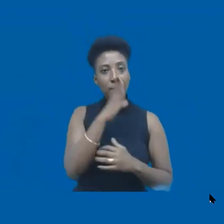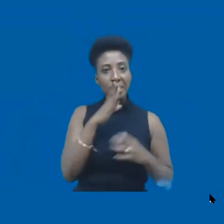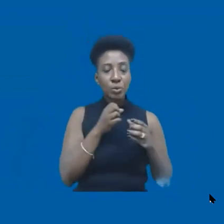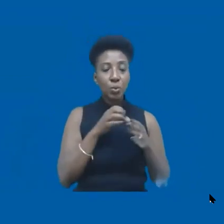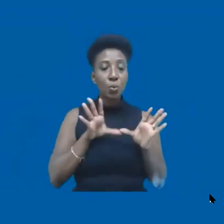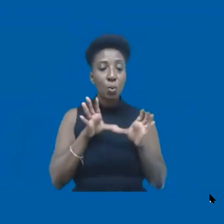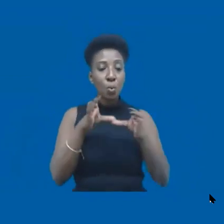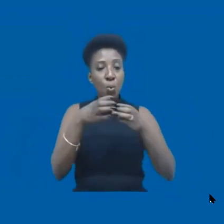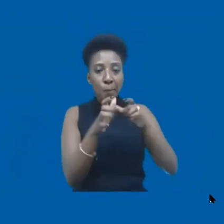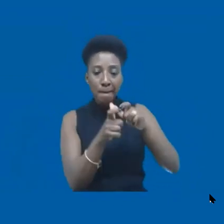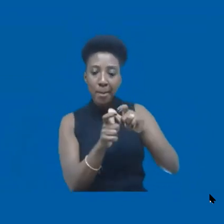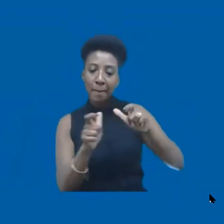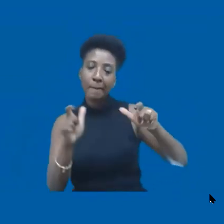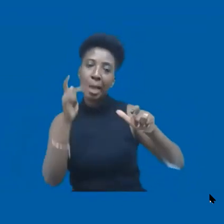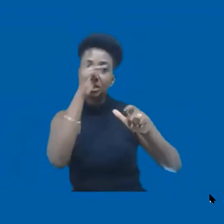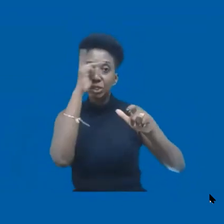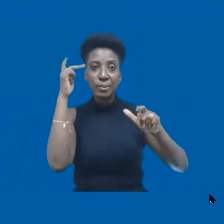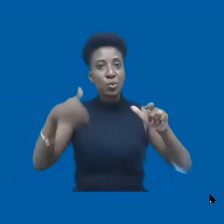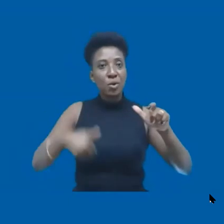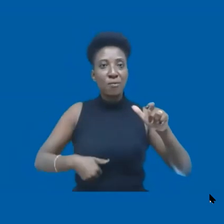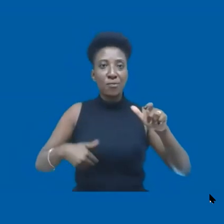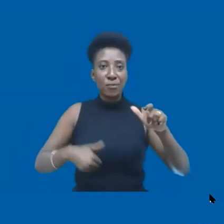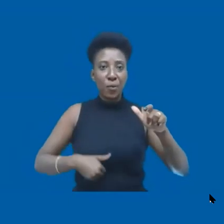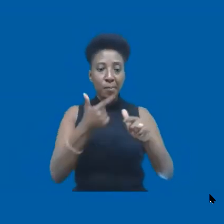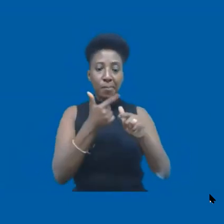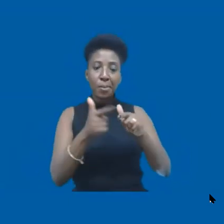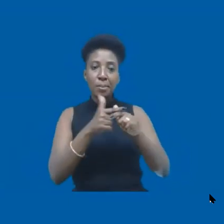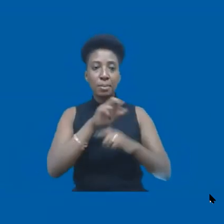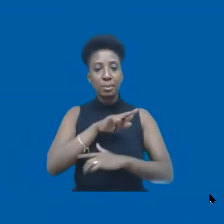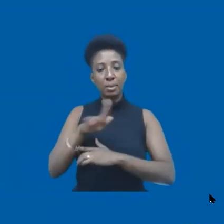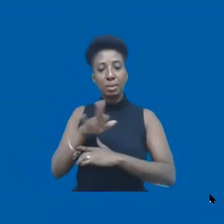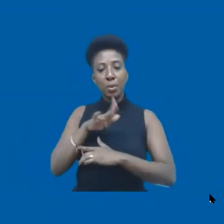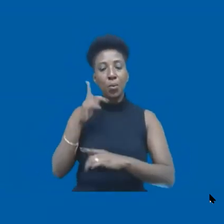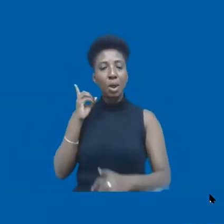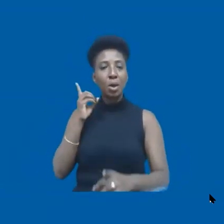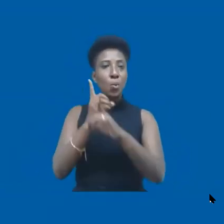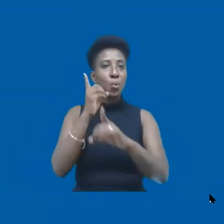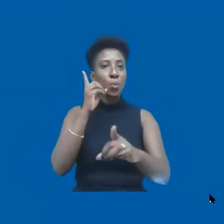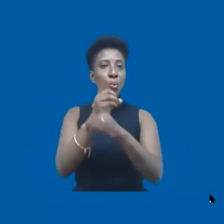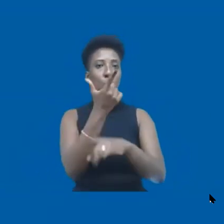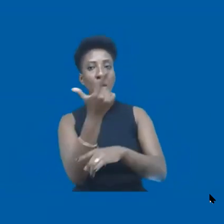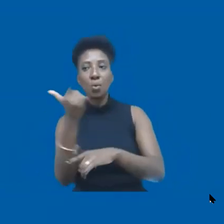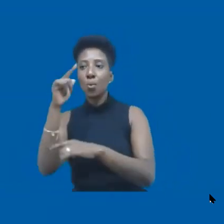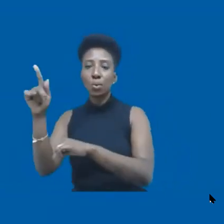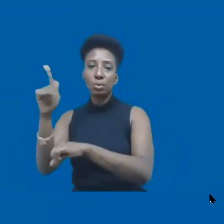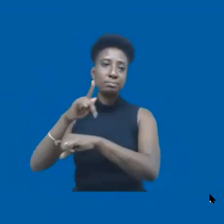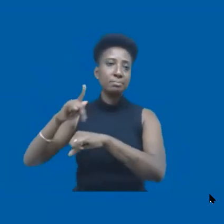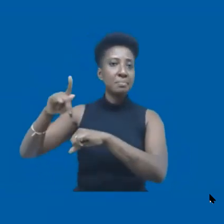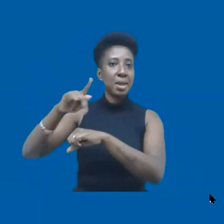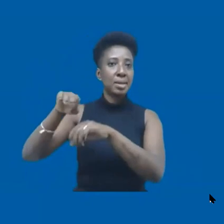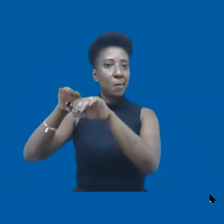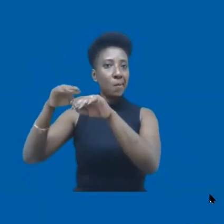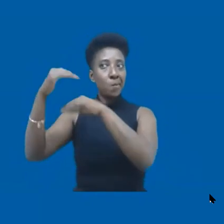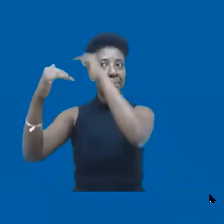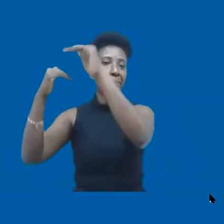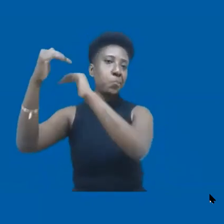que não têm o que comer. E o Brasil, problema não é aquele problema que eu encontro em determinados países em desenvolvimento.